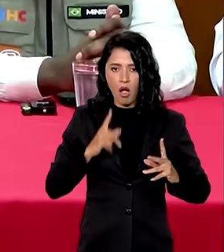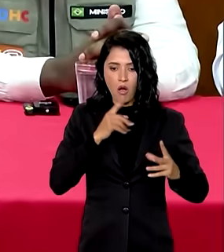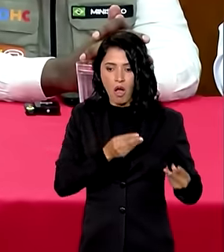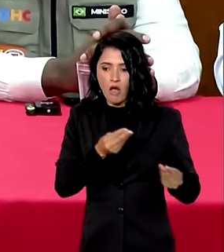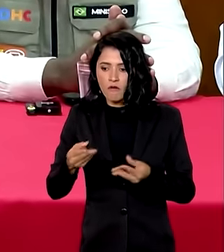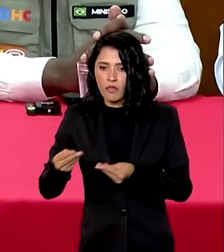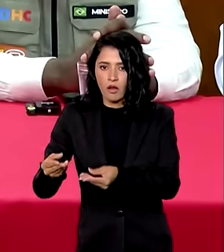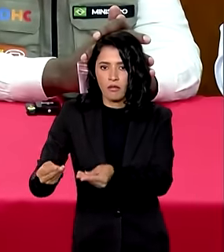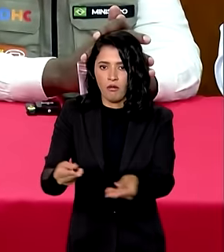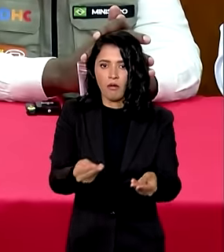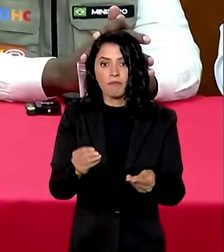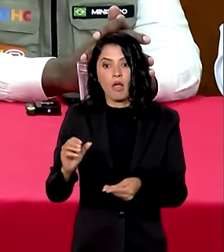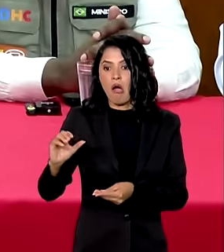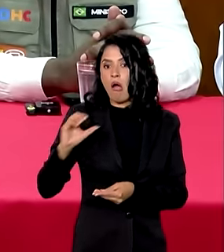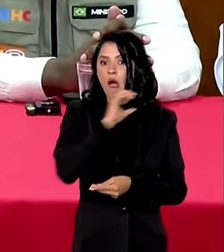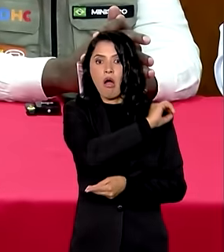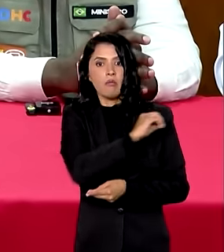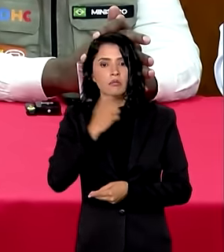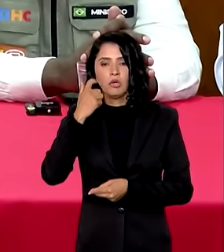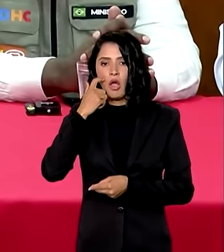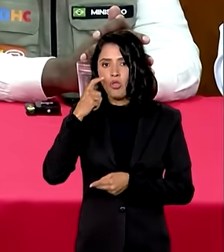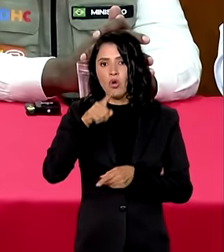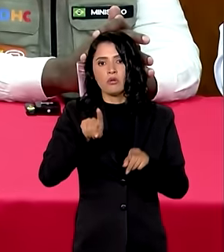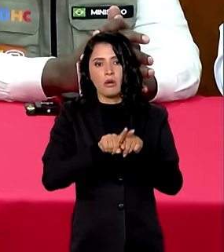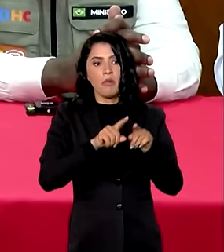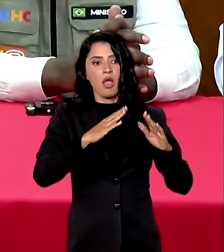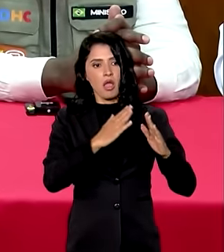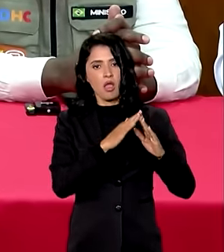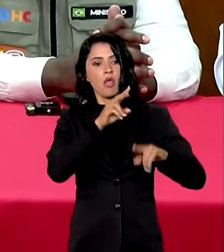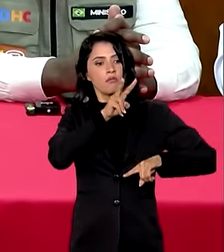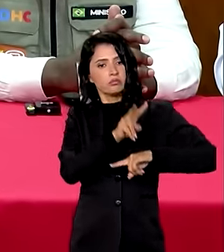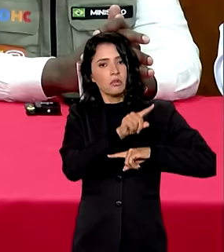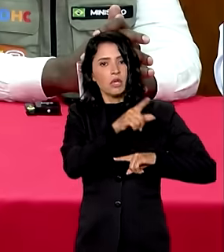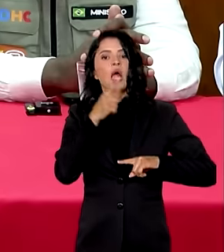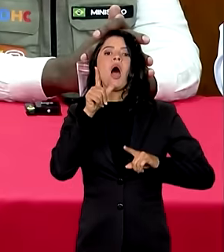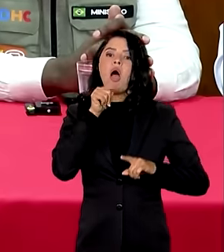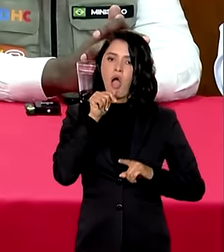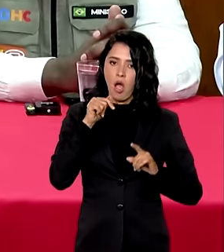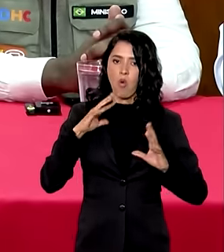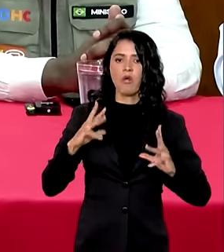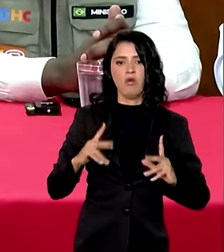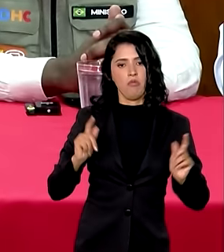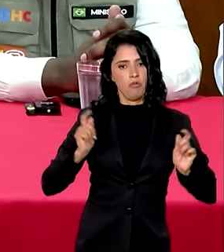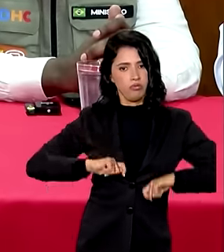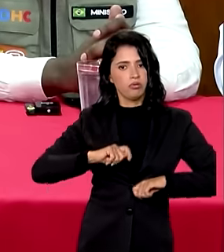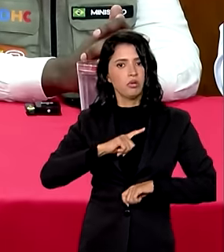para que o mais rapidamente possível, nos abrigos, a gente tenha condições de ter água potável.